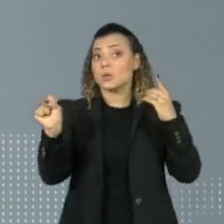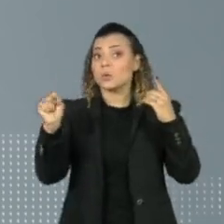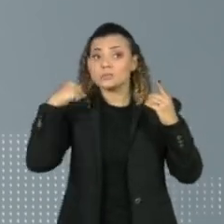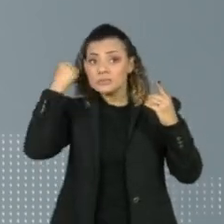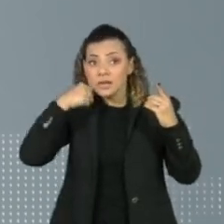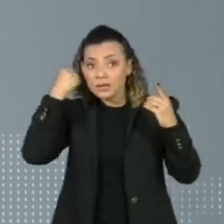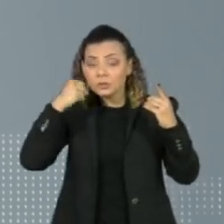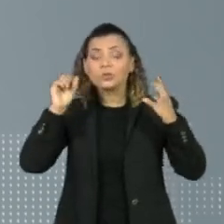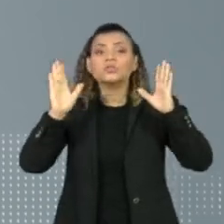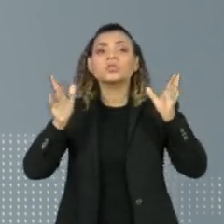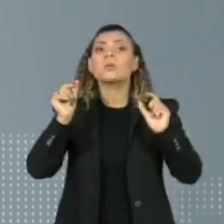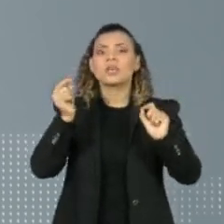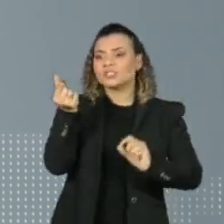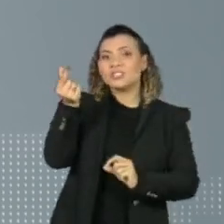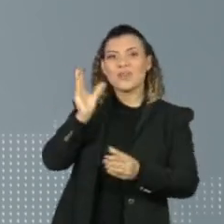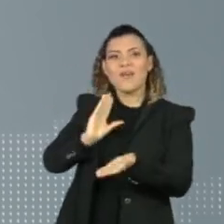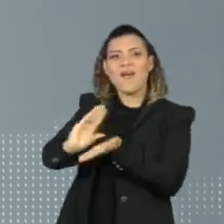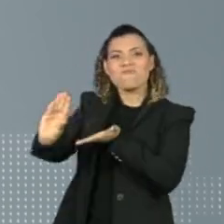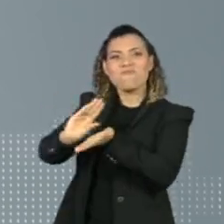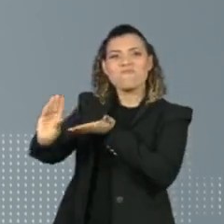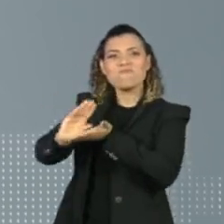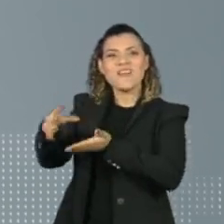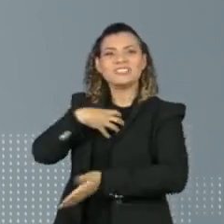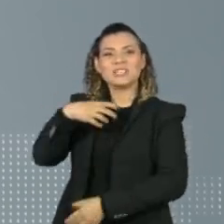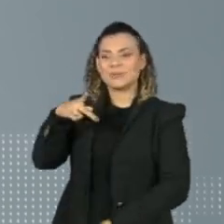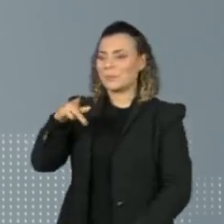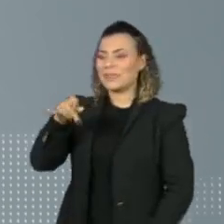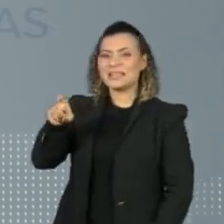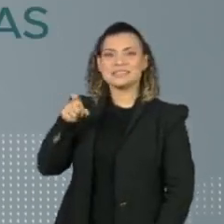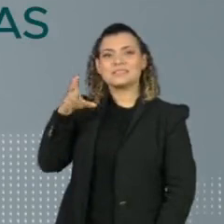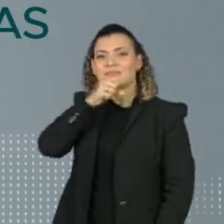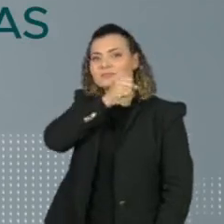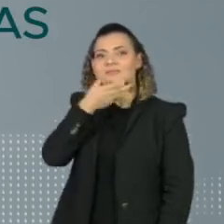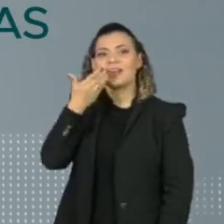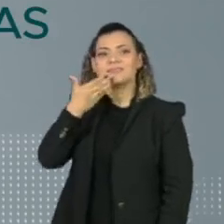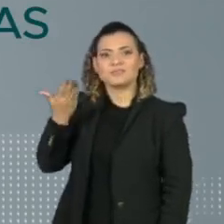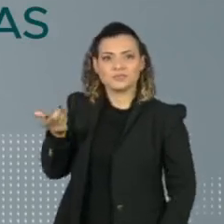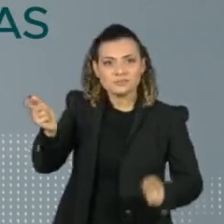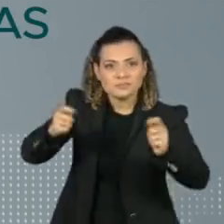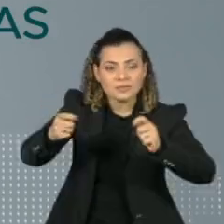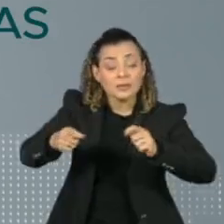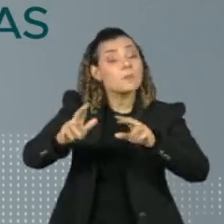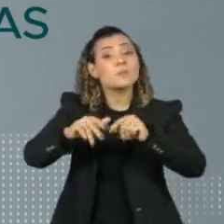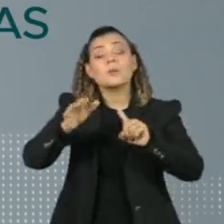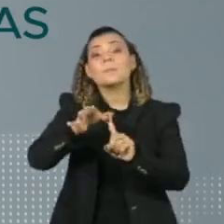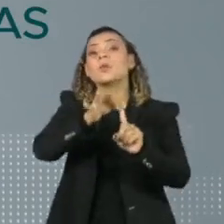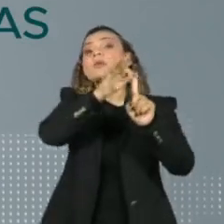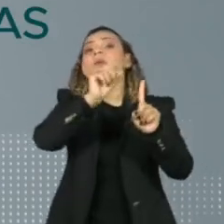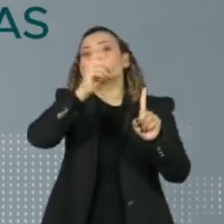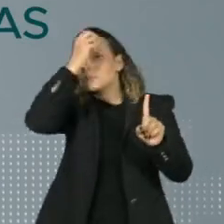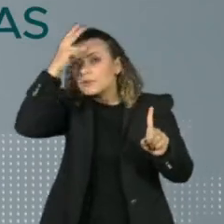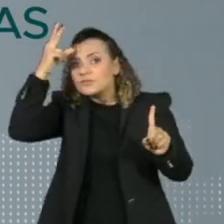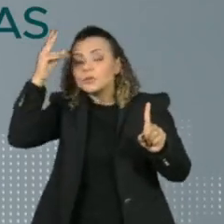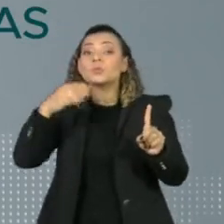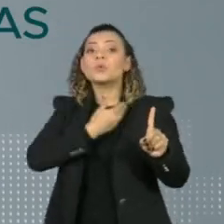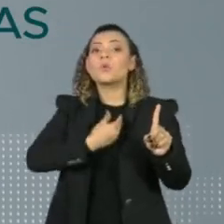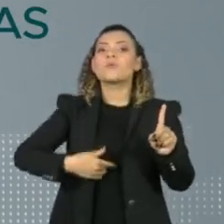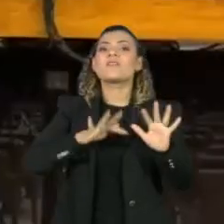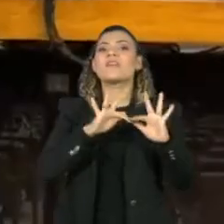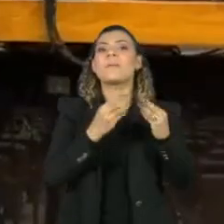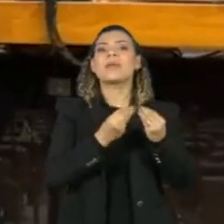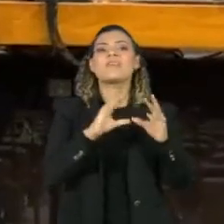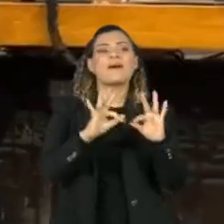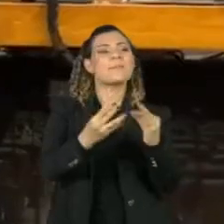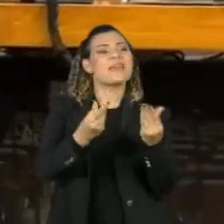optaram por enviar dinheiro por essa modalidade para bases eleitorais. Boa parte deles prioriza prefeituras governadas por familiares.